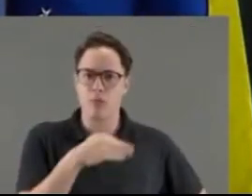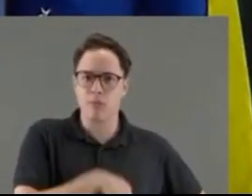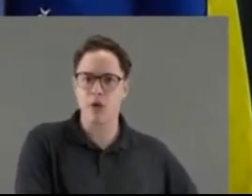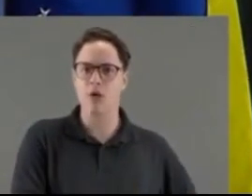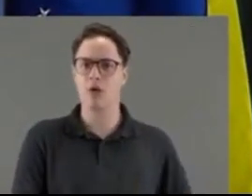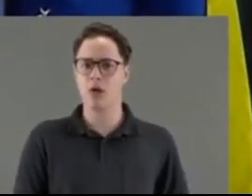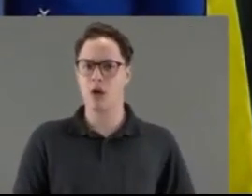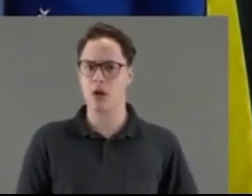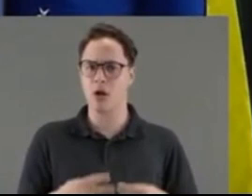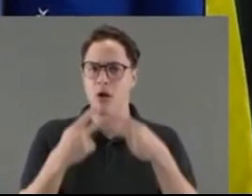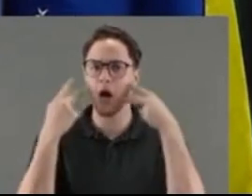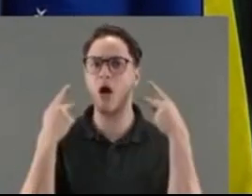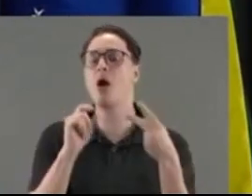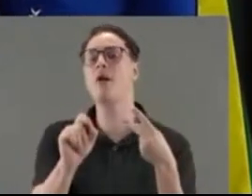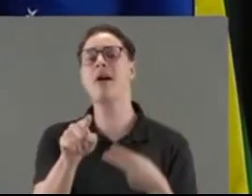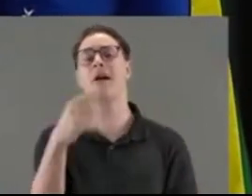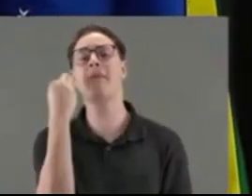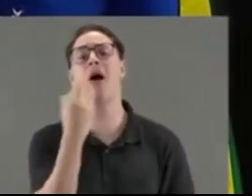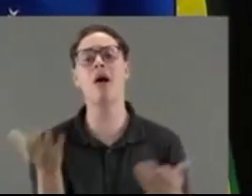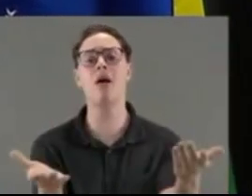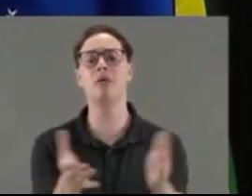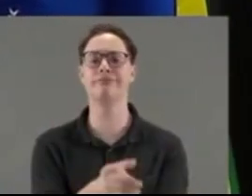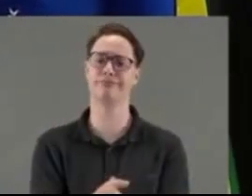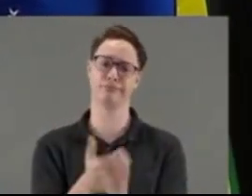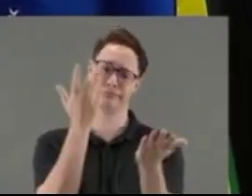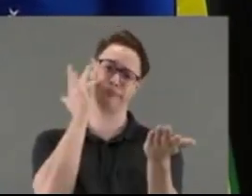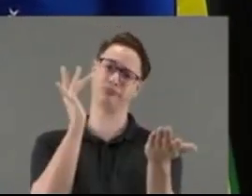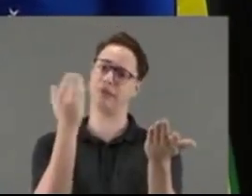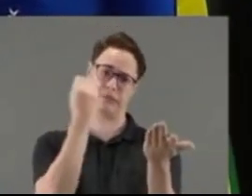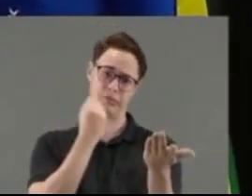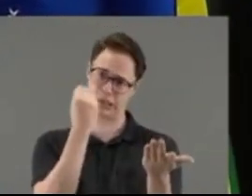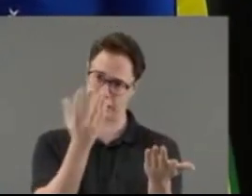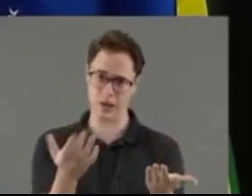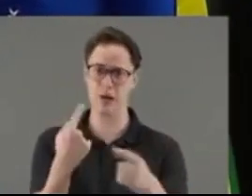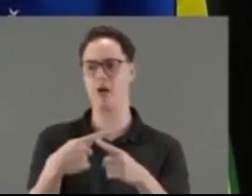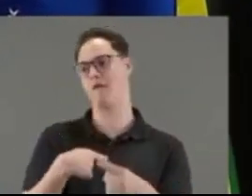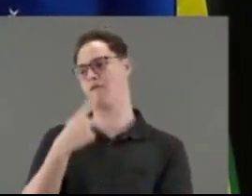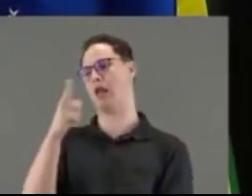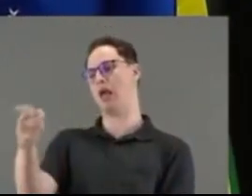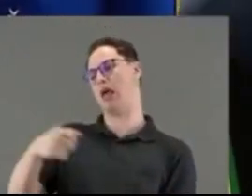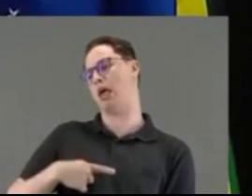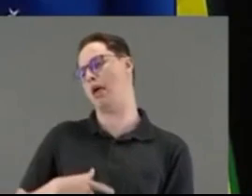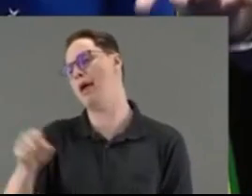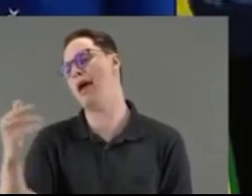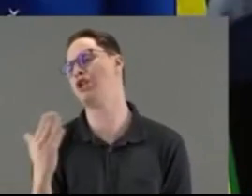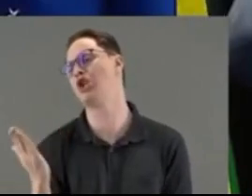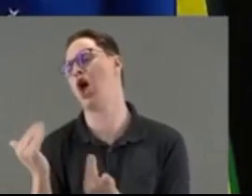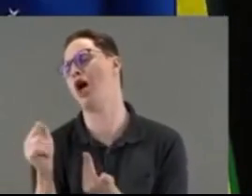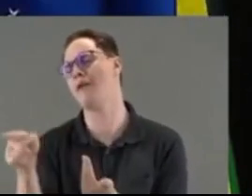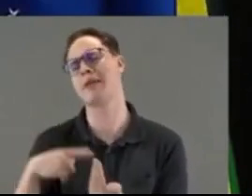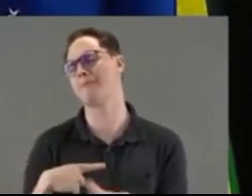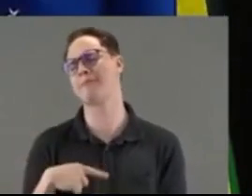experiência que é essa, as vossas excelências? Eu não sei de experiência que é essa, não. Porque ele fica chamando de moleque, de menino, eu de moleque, de menino.